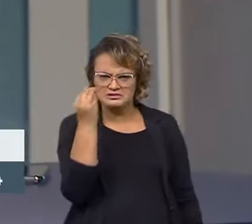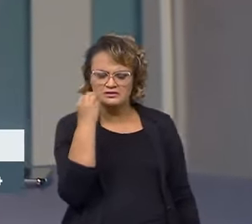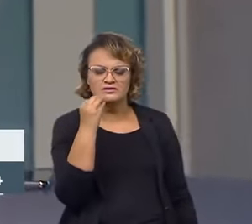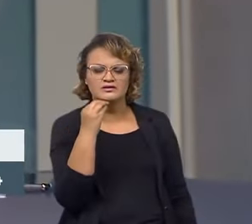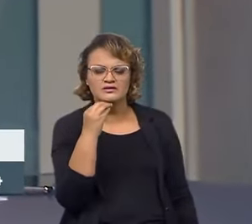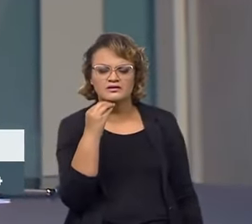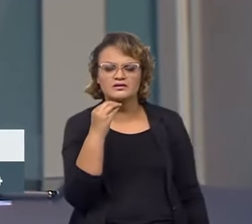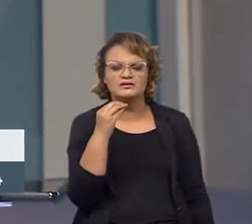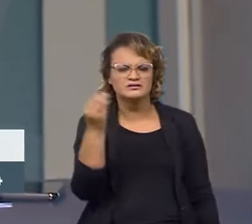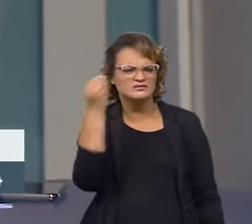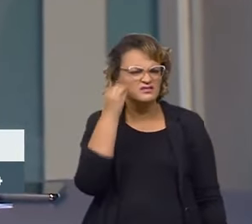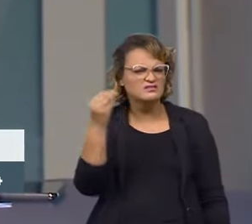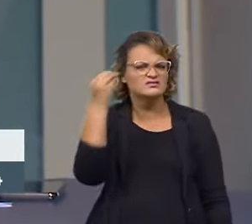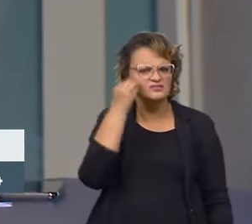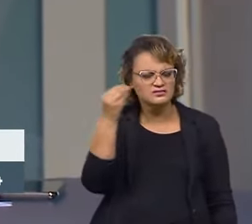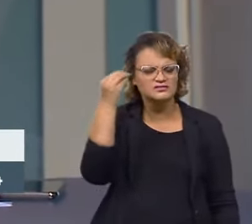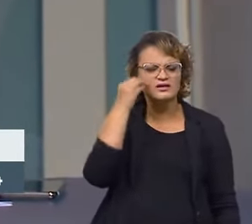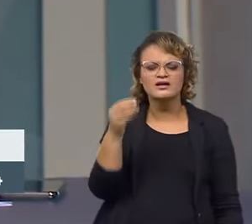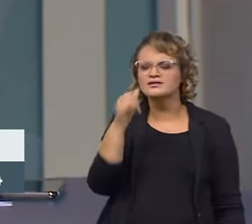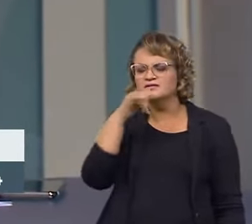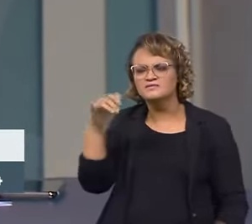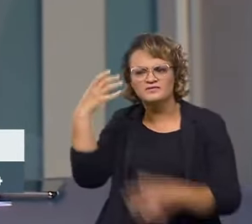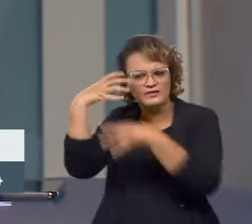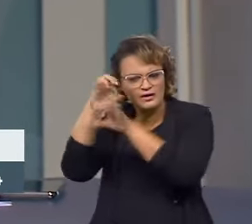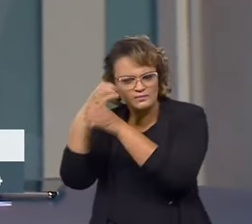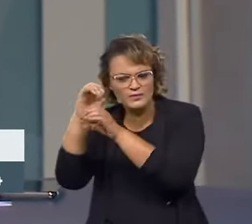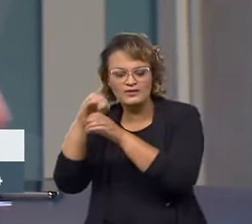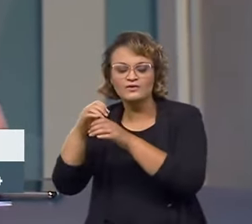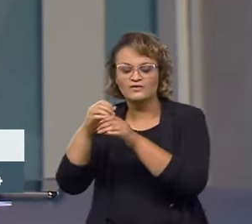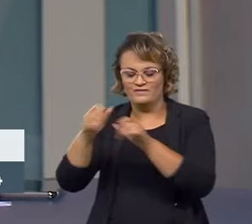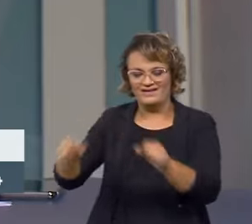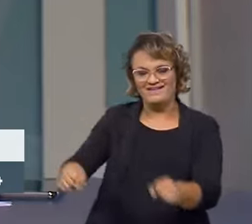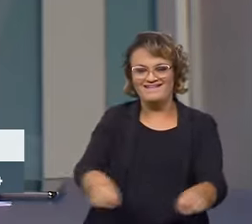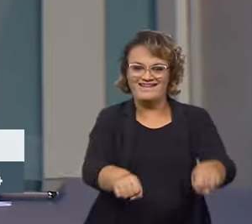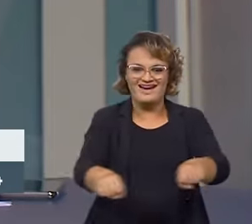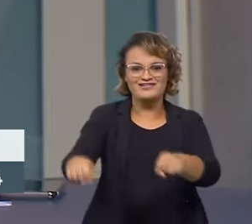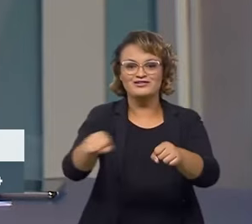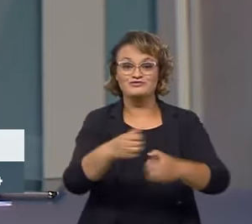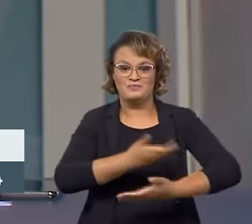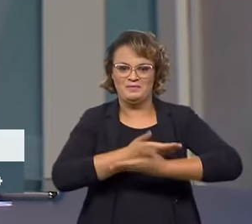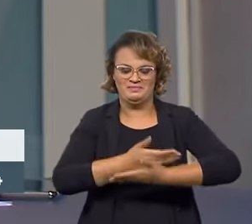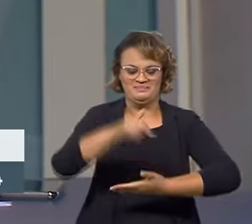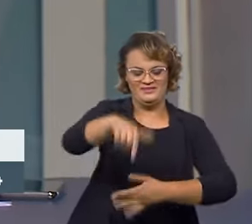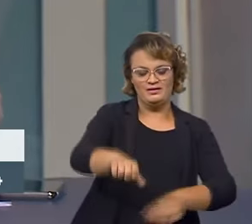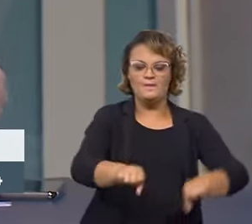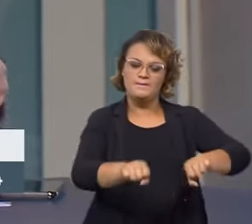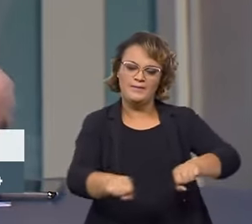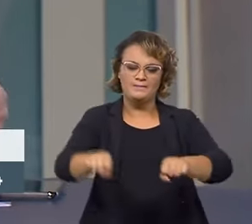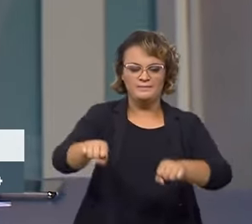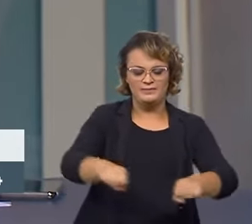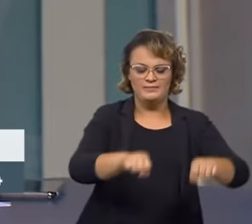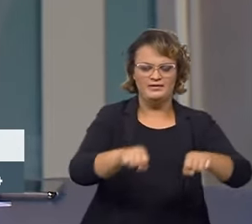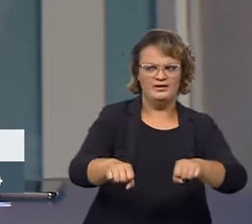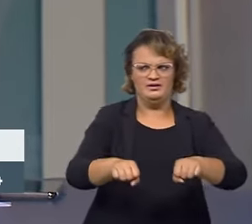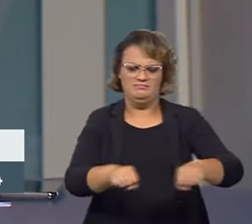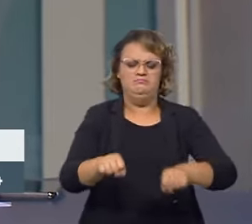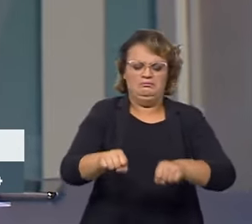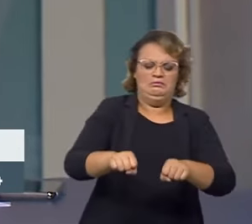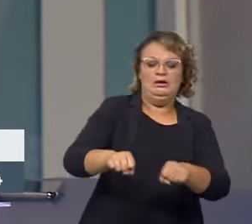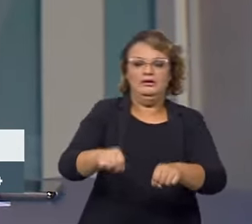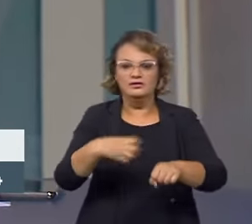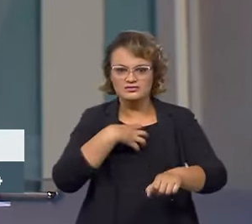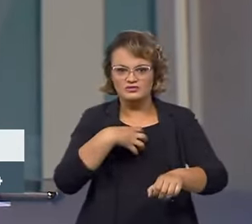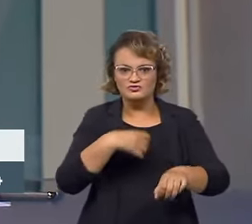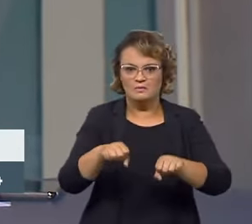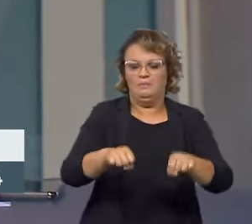enorme quantidade de testes. Você vai num laboratório vendo o carrinho de bebê, que é o carrinho que você leva o bebê. Ele está vendo a tribulação, está passando